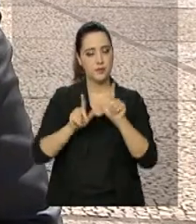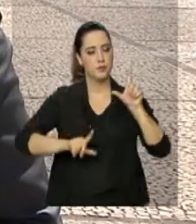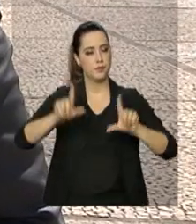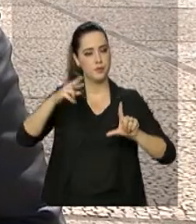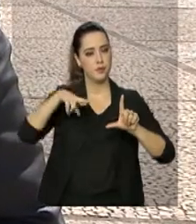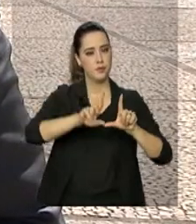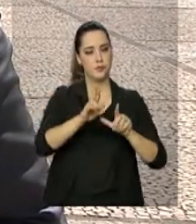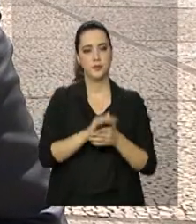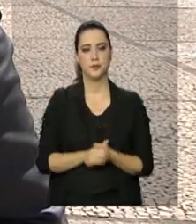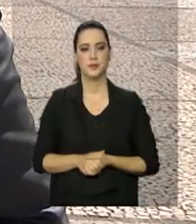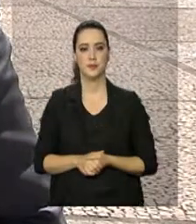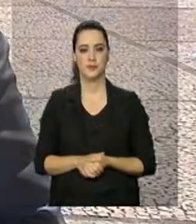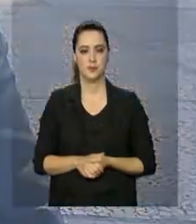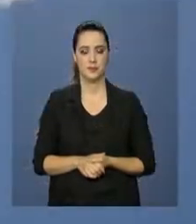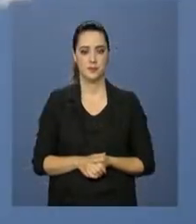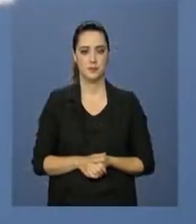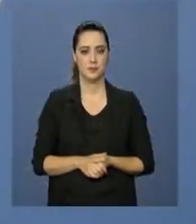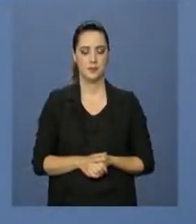TVNBR.